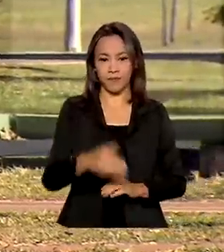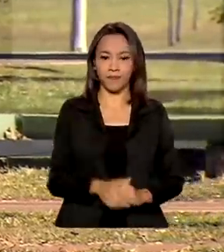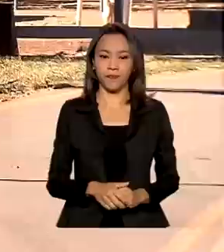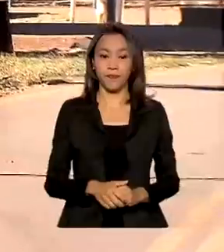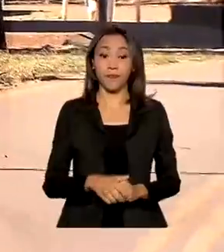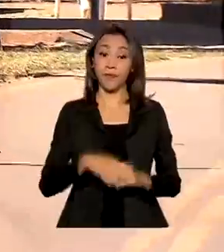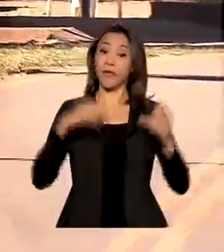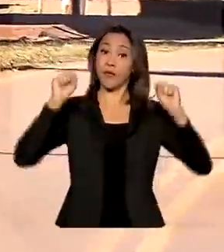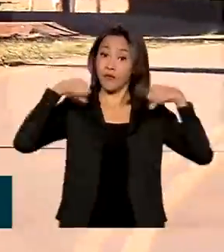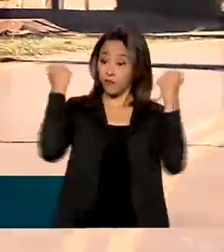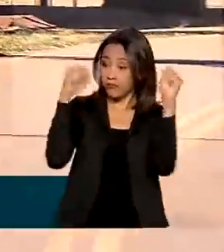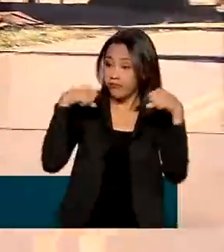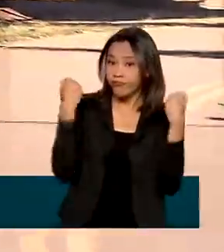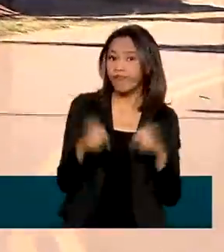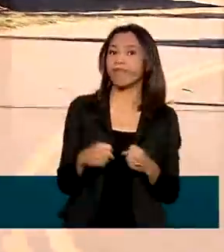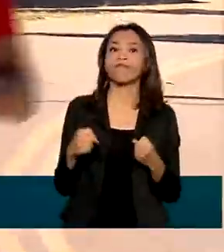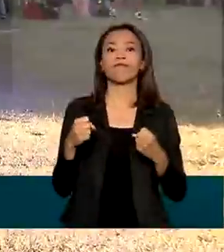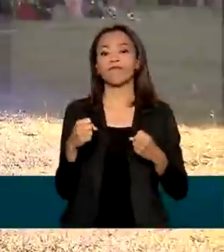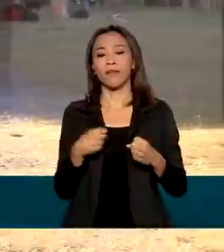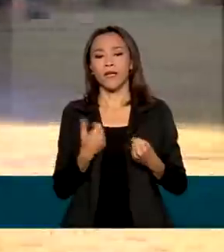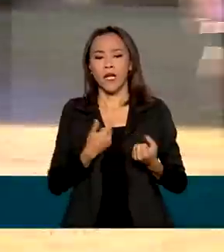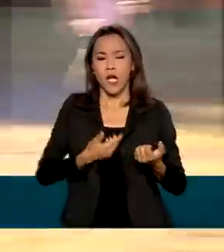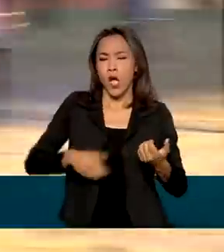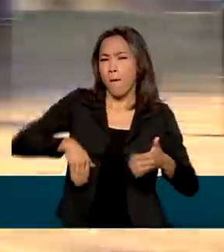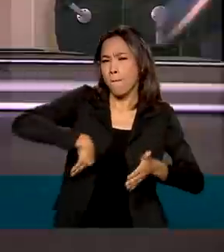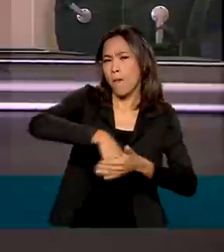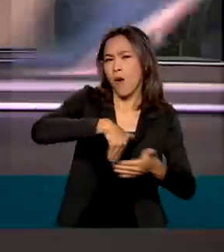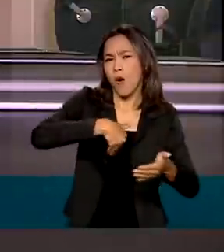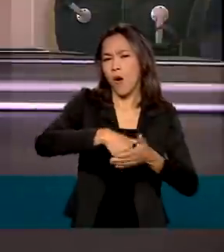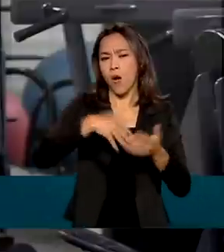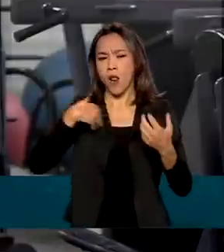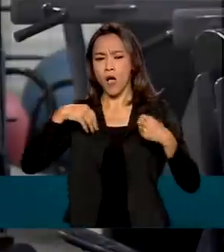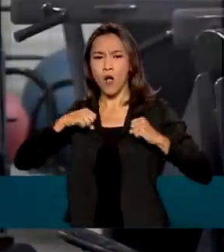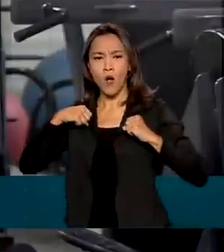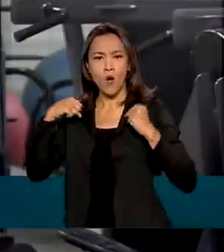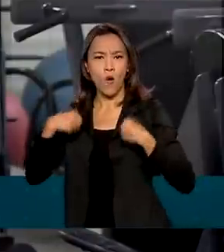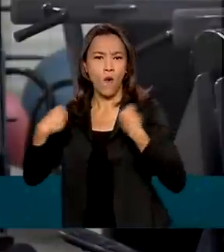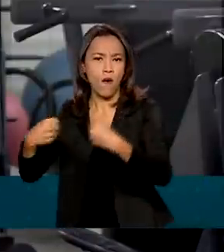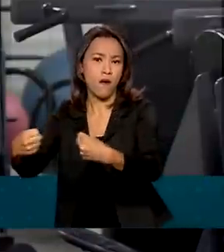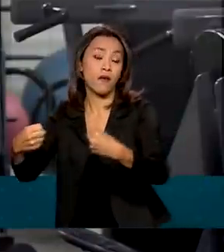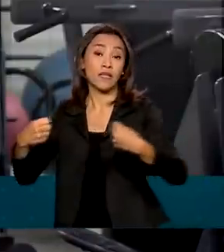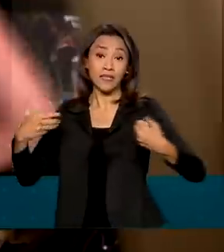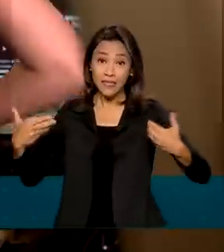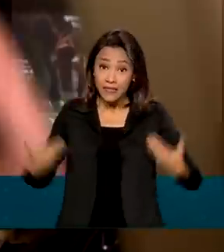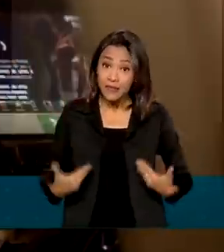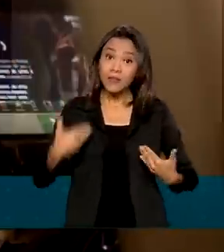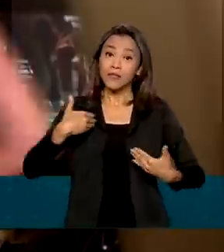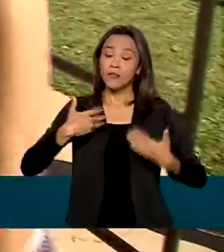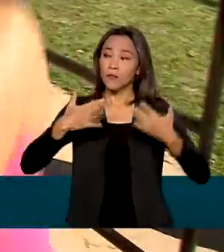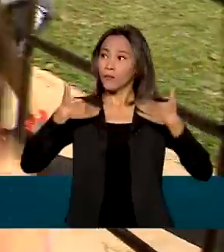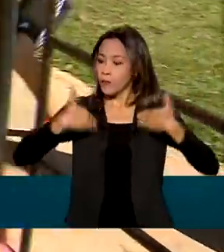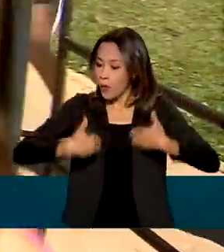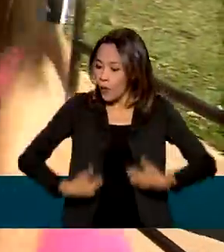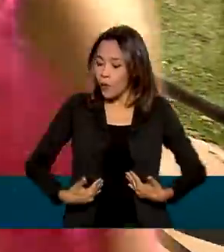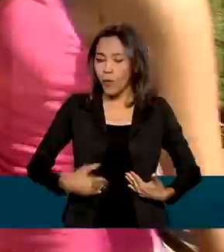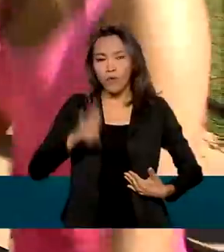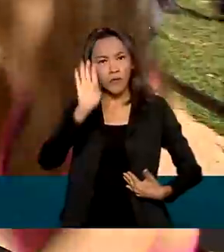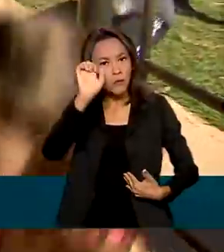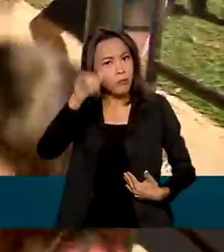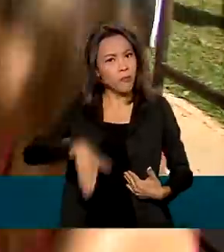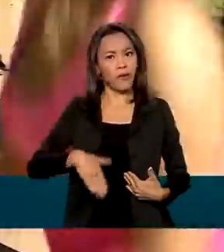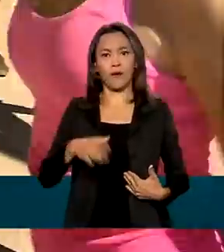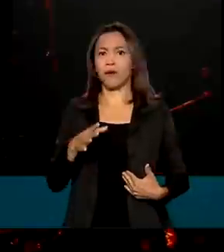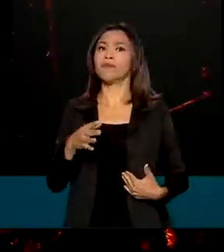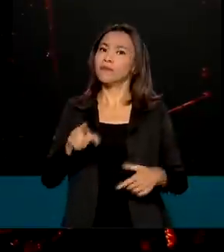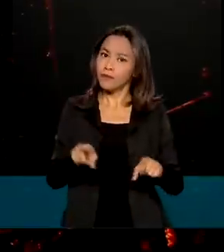Exercitar-se, ocupar os espaços públicos, jogar bola, correr. Os benefícios do exercício físico fazem bem não só